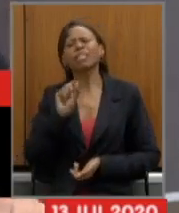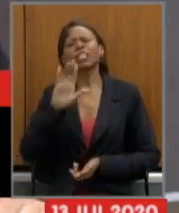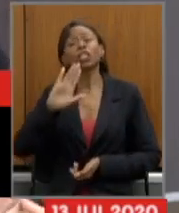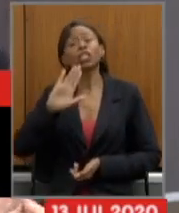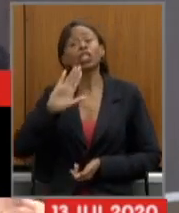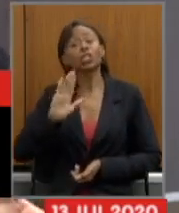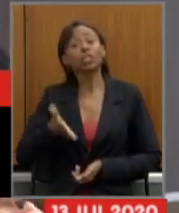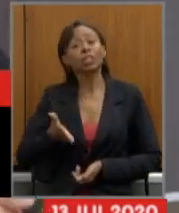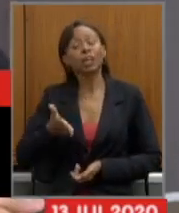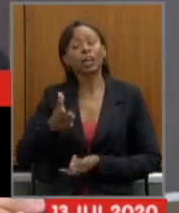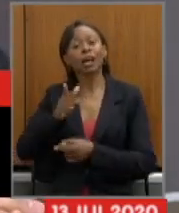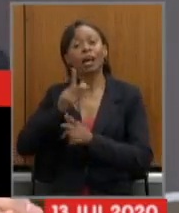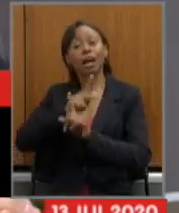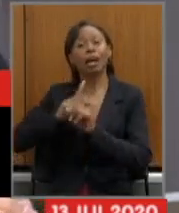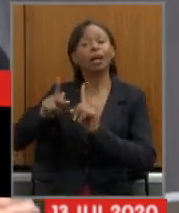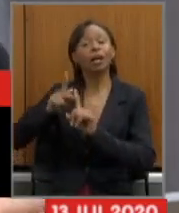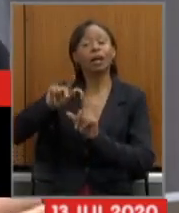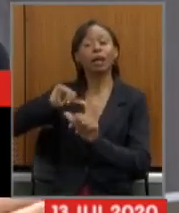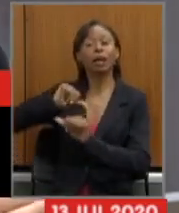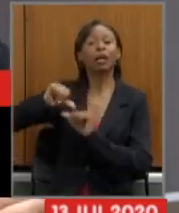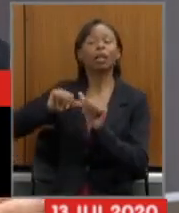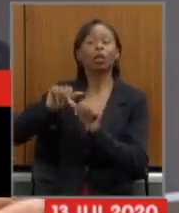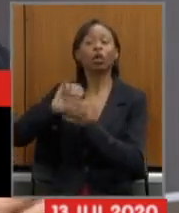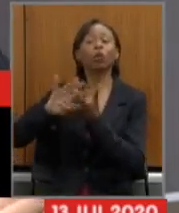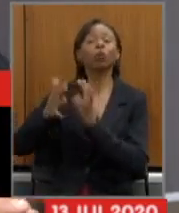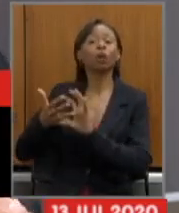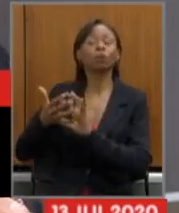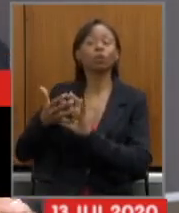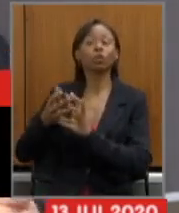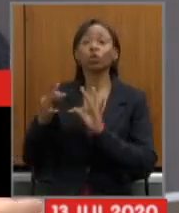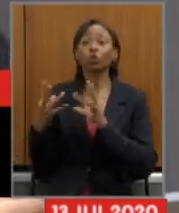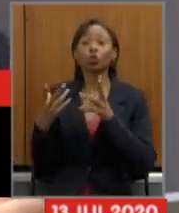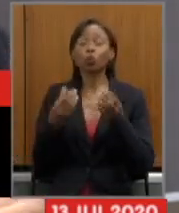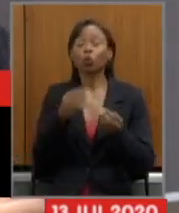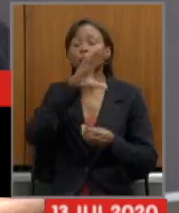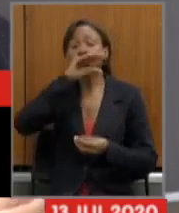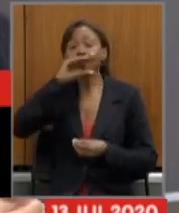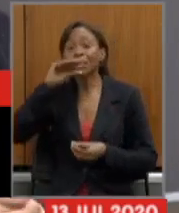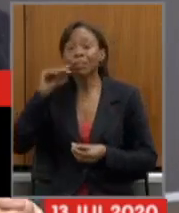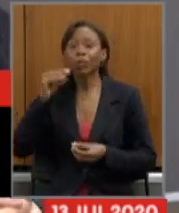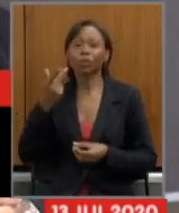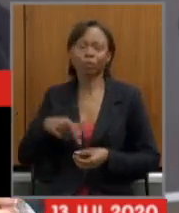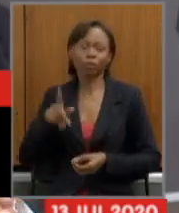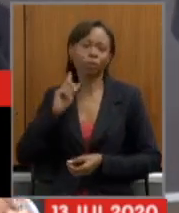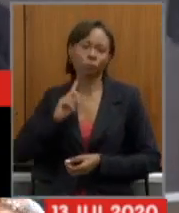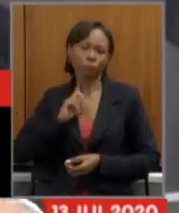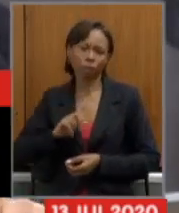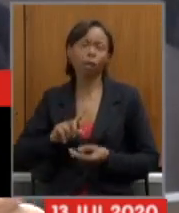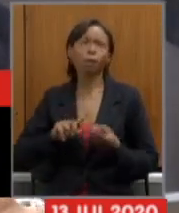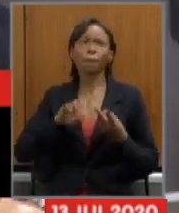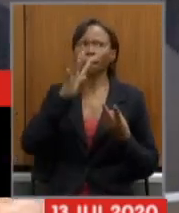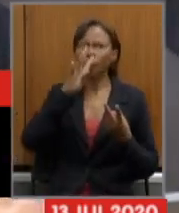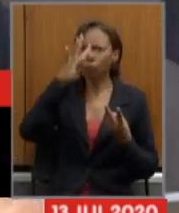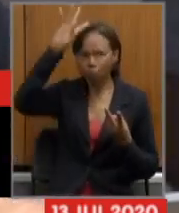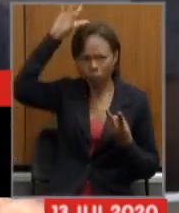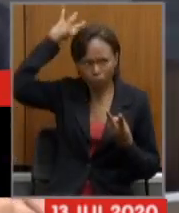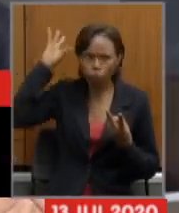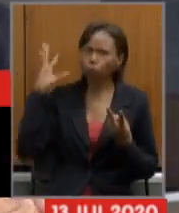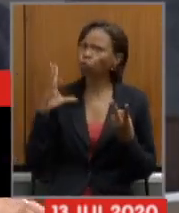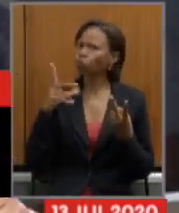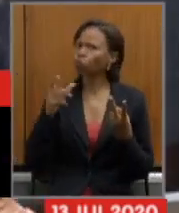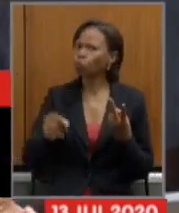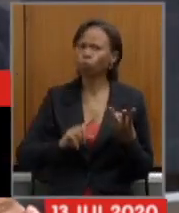municipais de pelo menos 634 municípios do nosso Estado. Todos os bombeiros militares de Minas Gerais, todos os